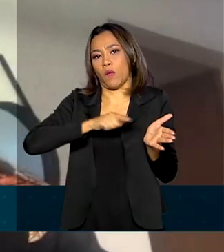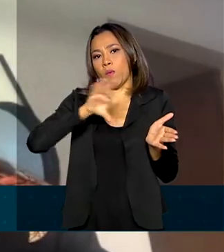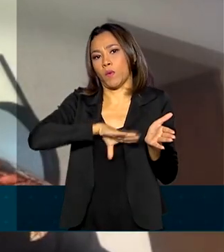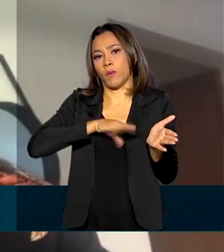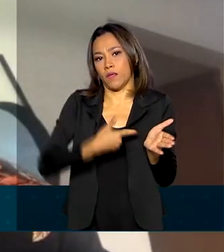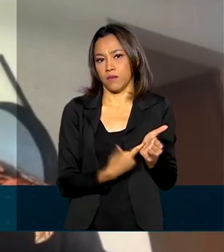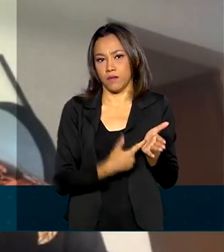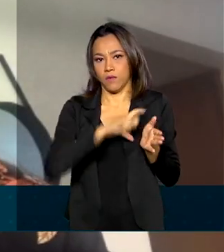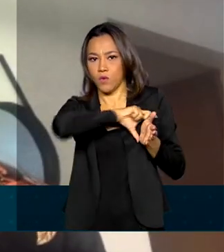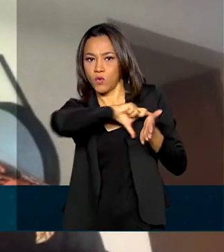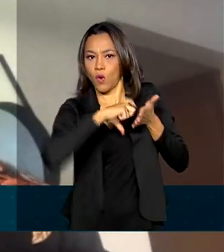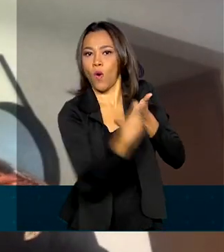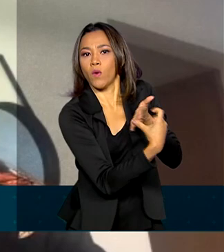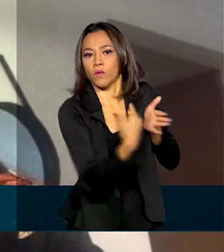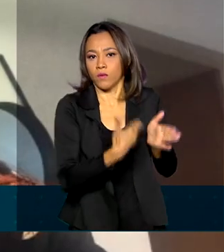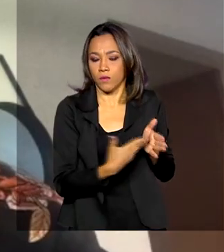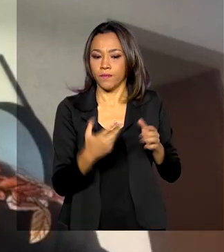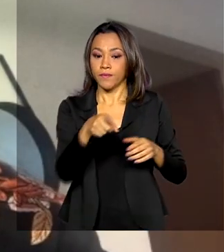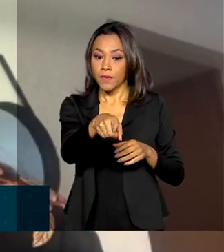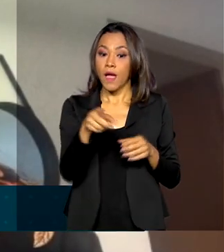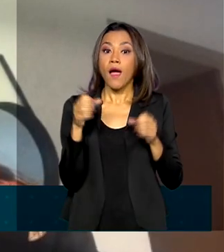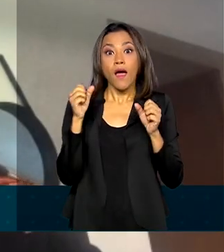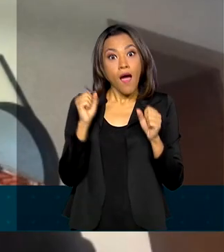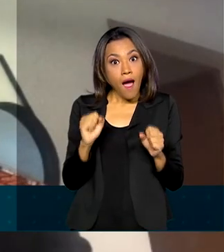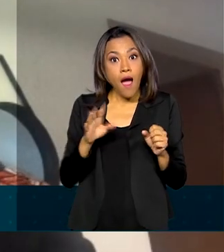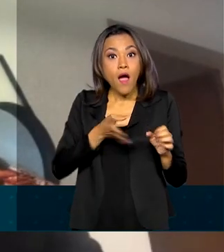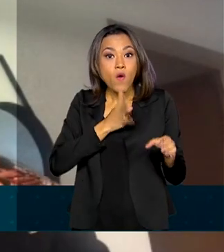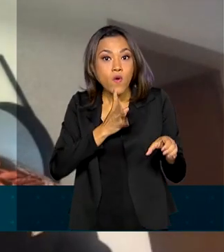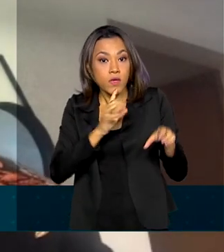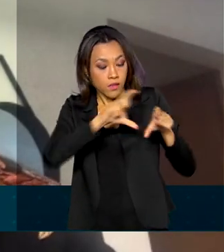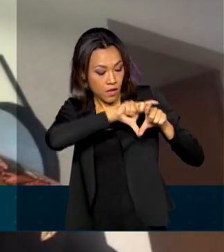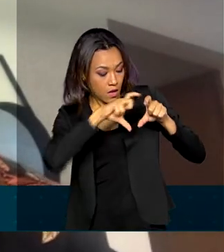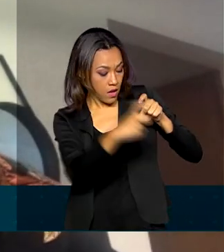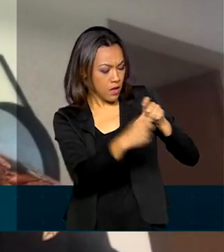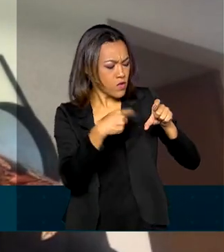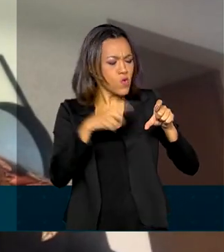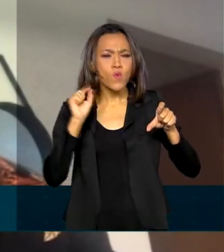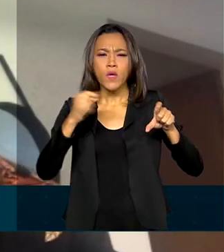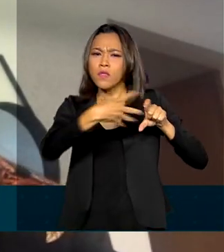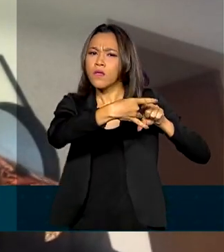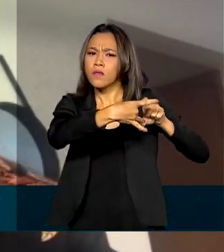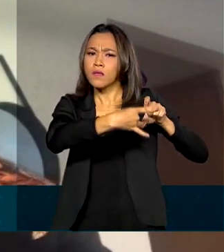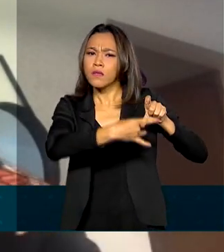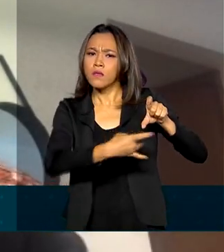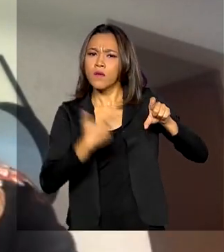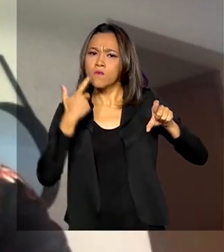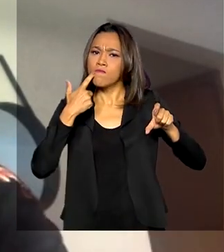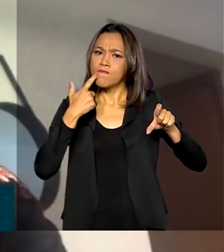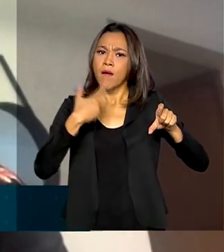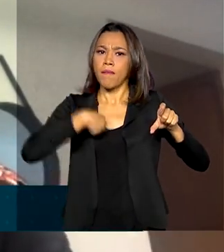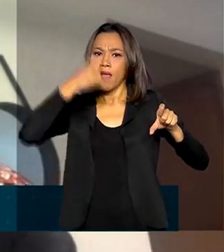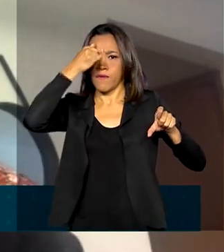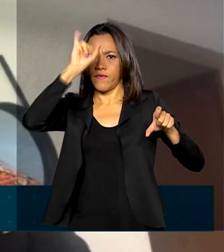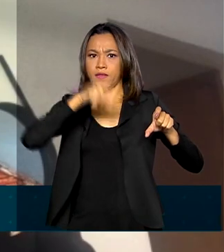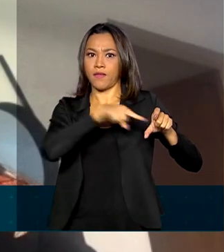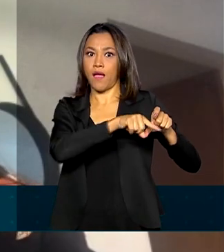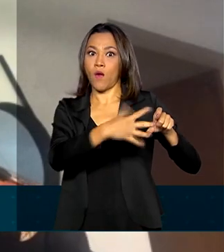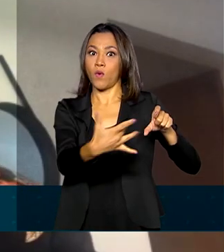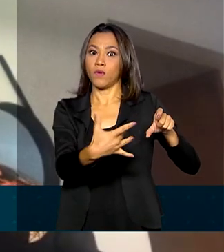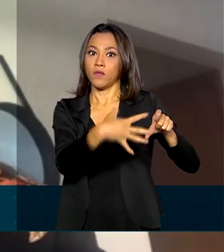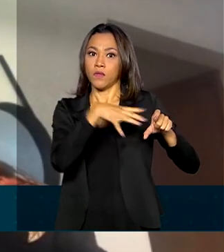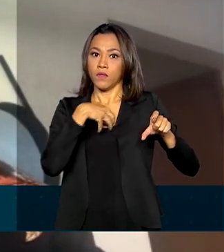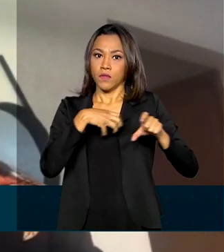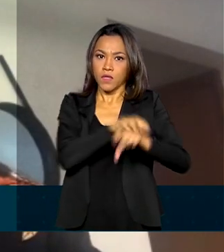Assim, eles podem conhecer os produtos, saber os seus componentes e evitar o contato, para evitar a